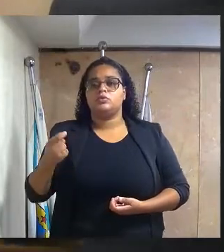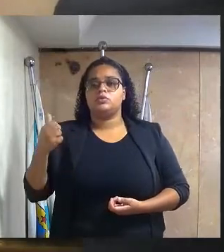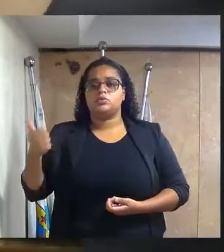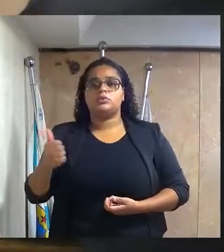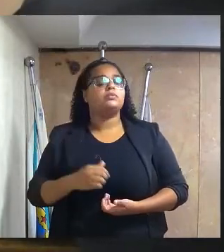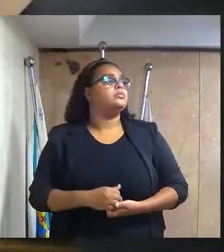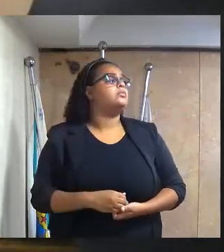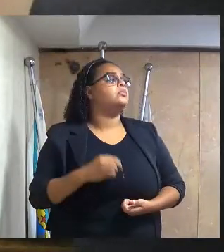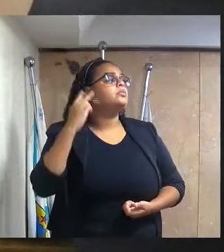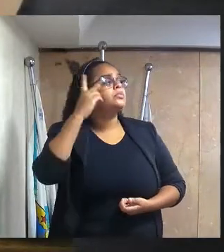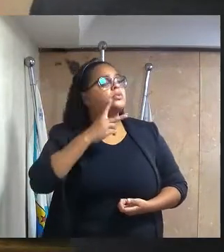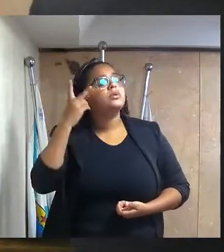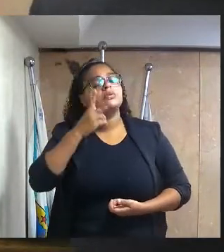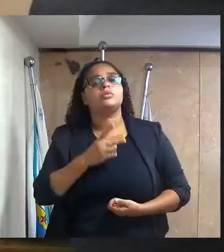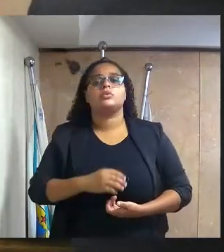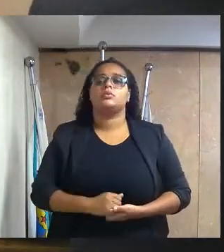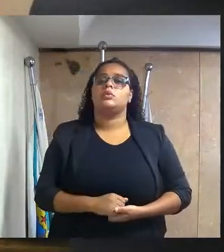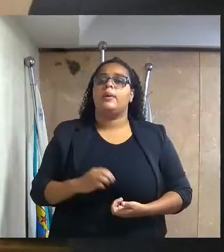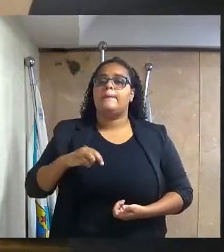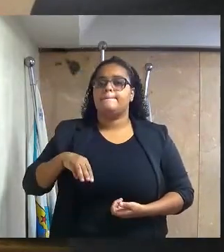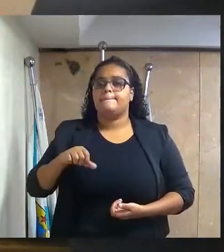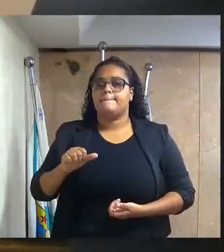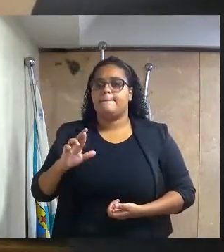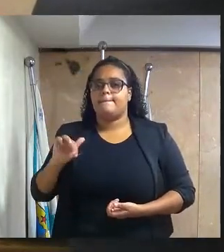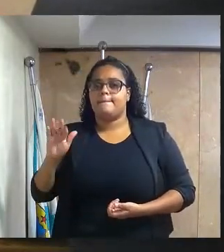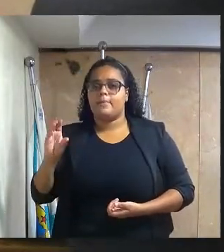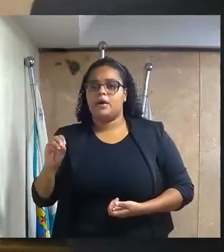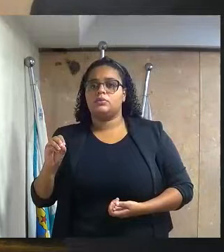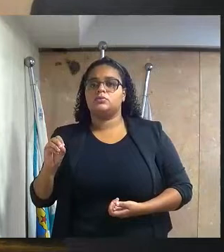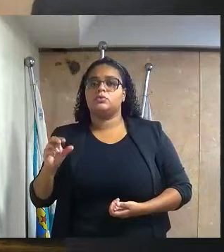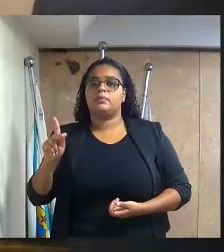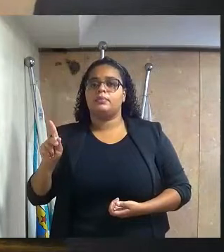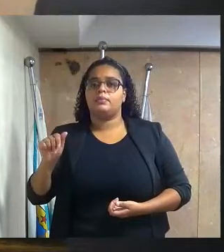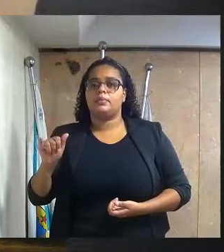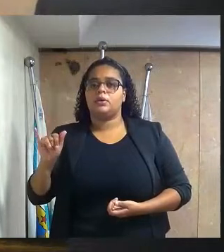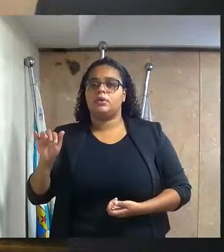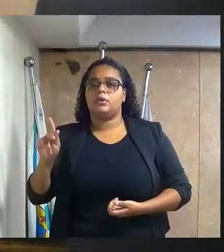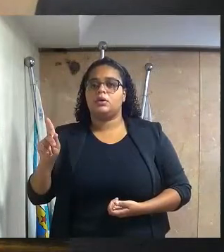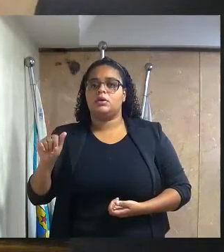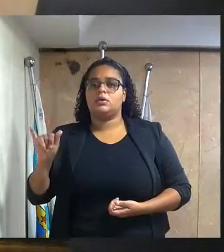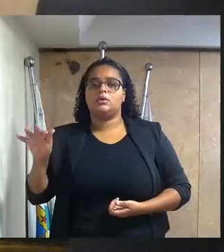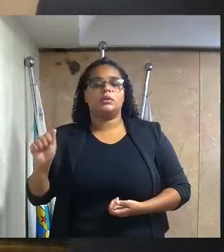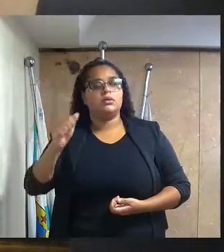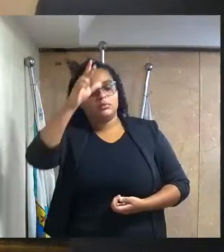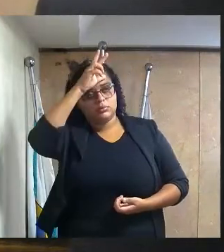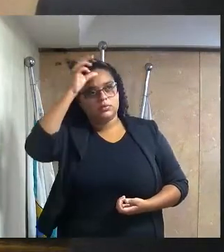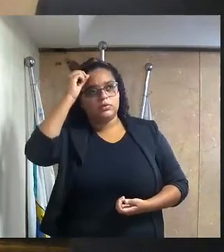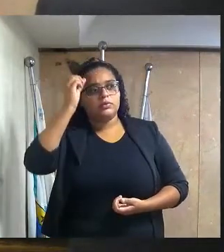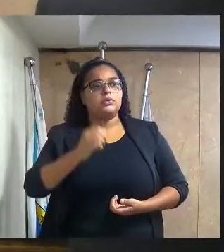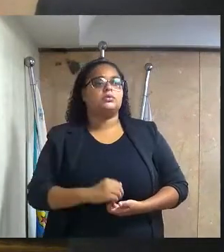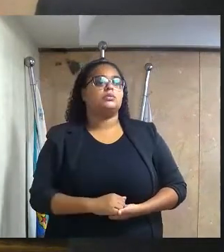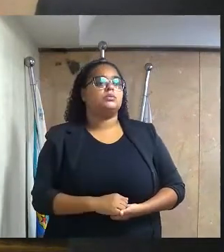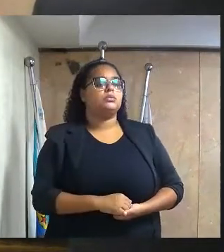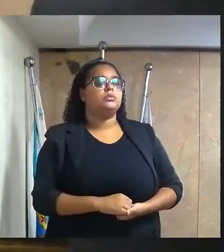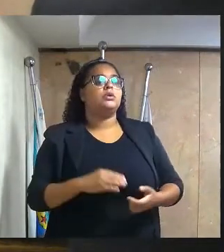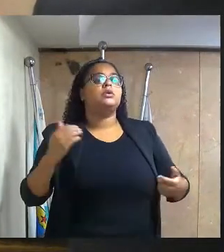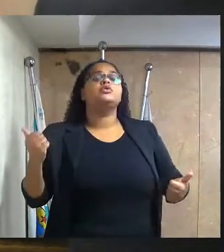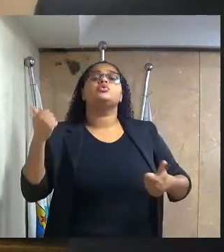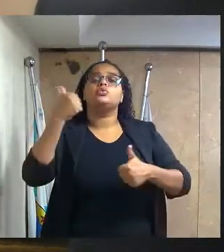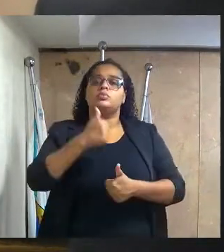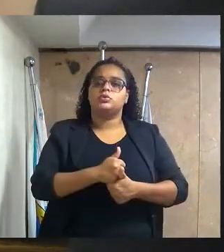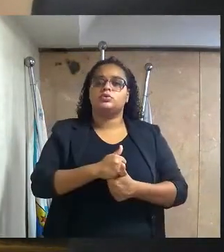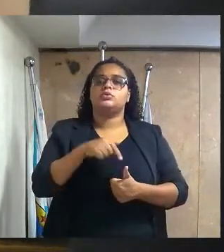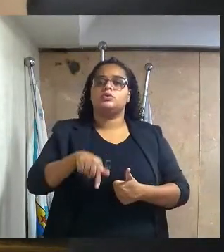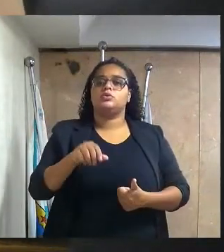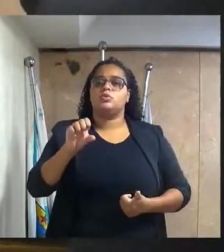do excelentíssimo senhor vereador Marcos Oliveira Pereira, solicitando ao excelentíssimo senhor prefeito, substituir as atuais